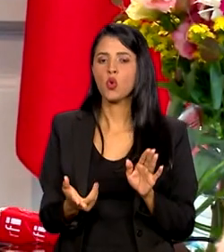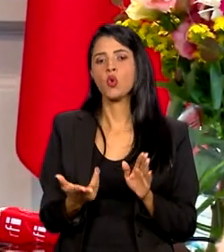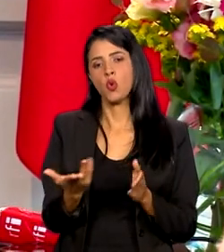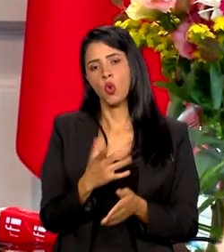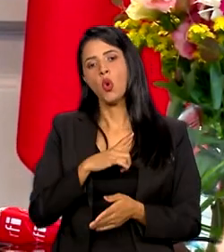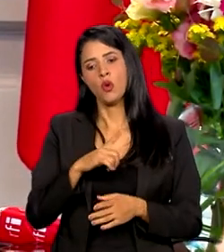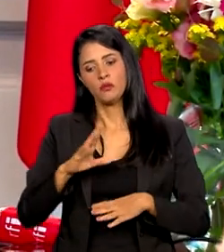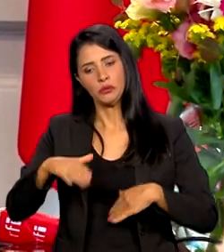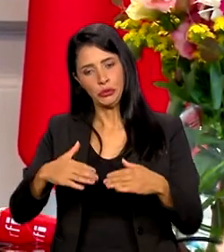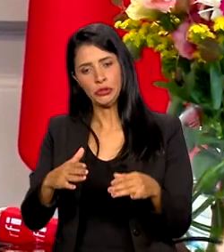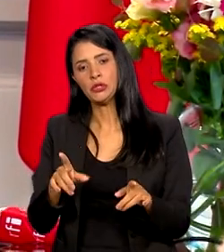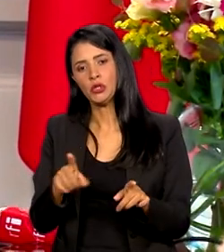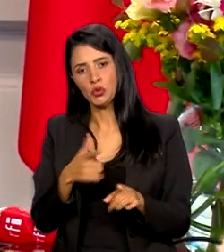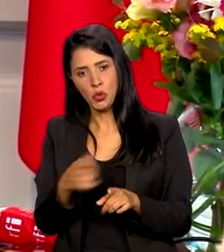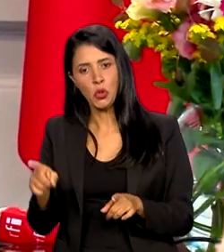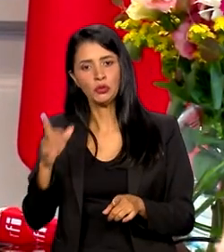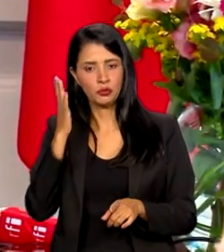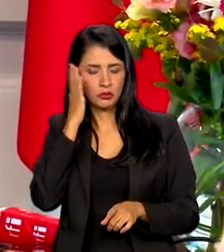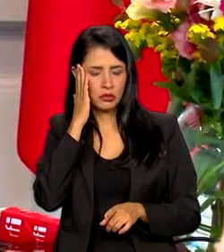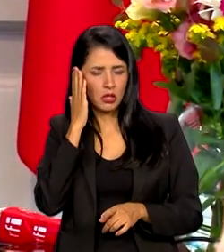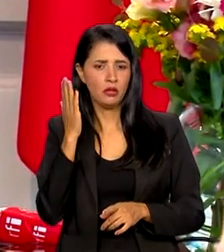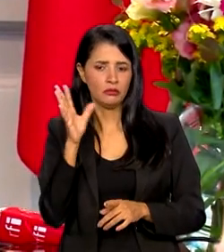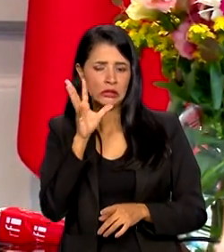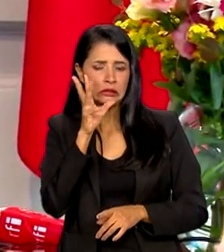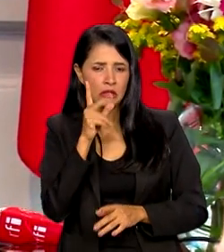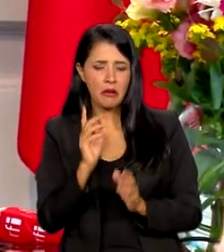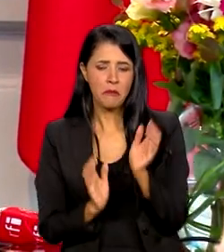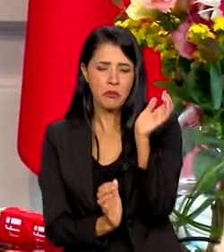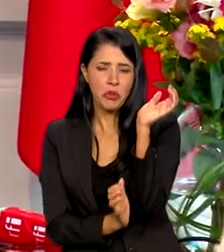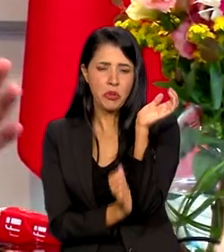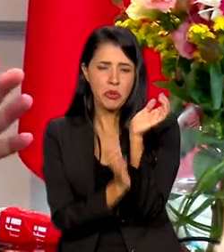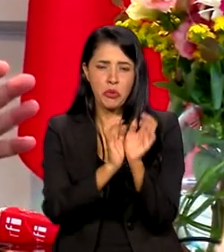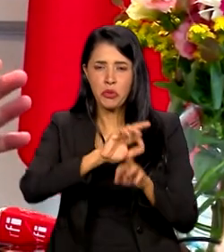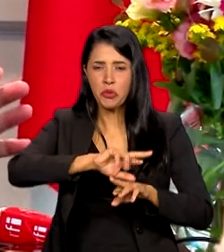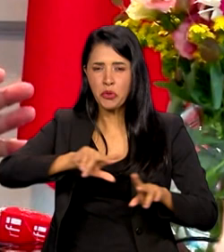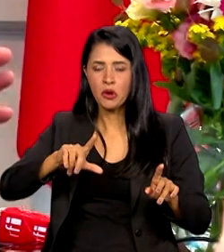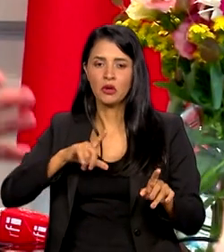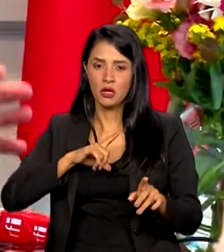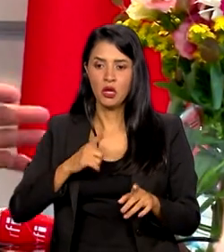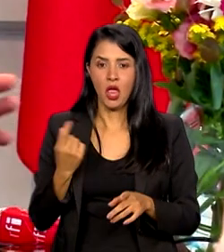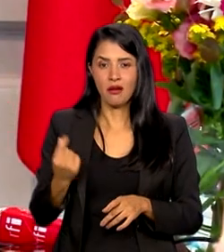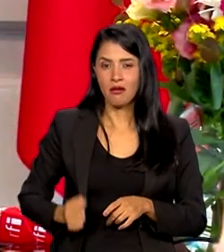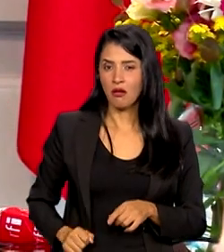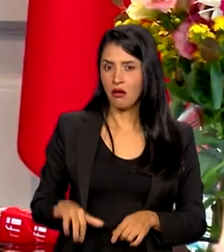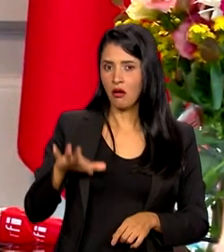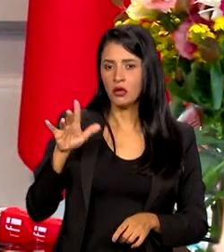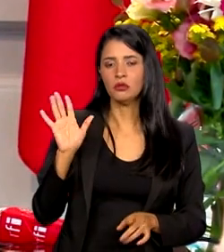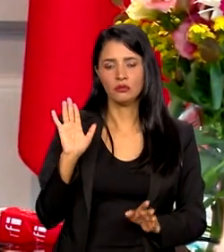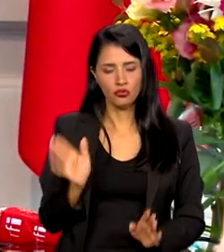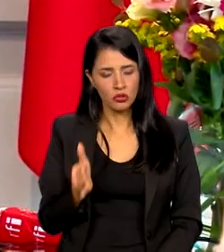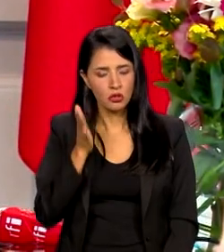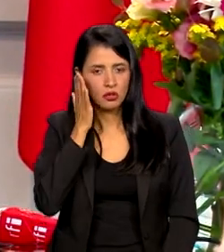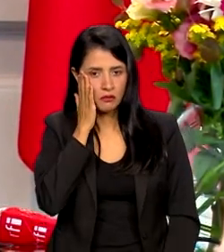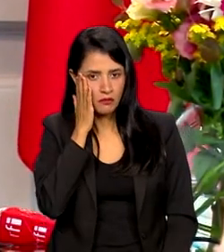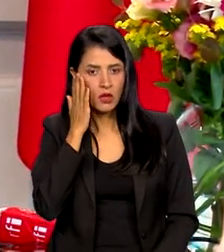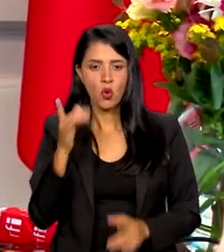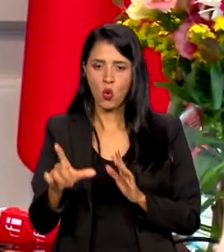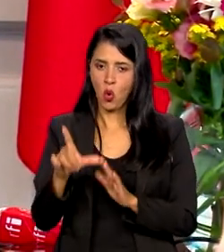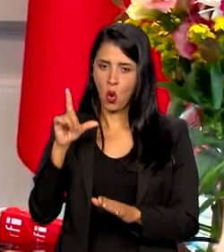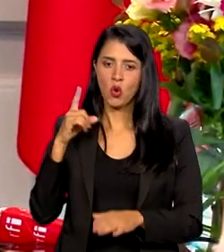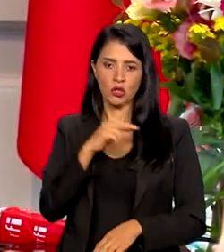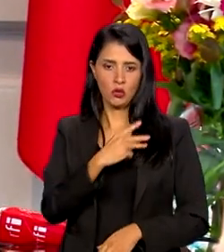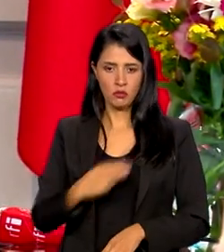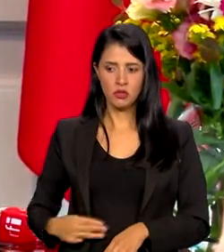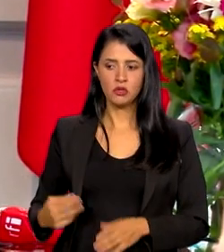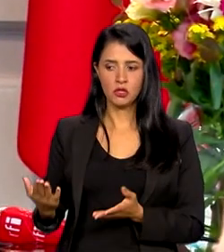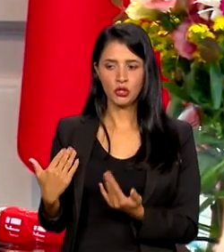hoje é enorme e também os custos também para isso. Essa foi uma discussão que nós tivemos ontem com a ministra. Mas